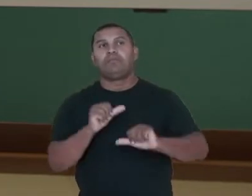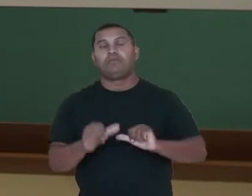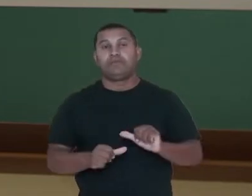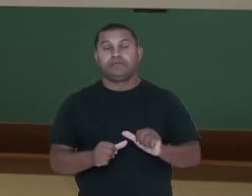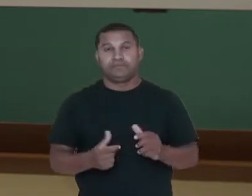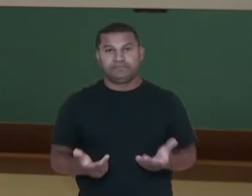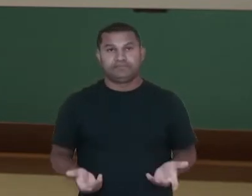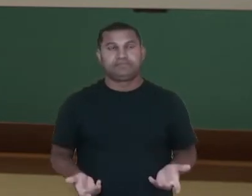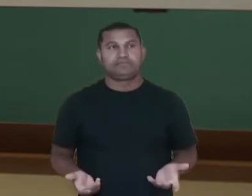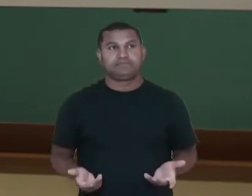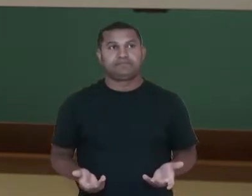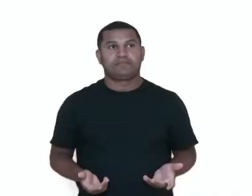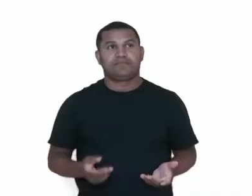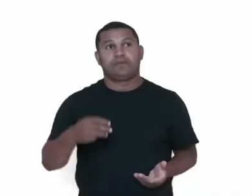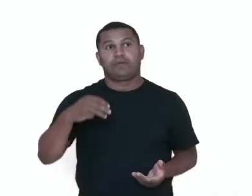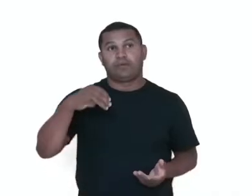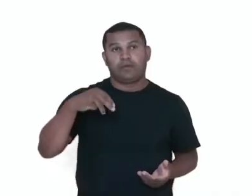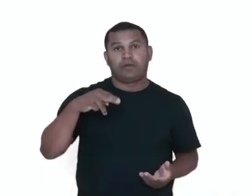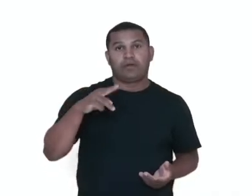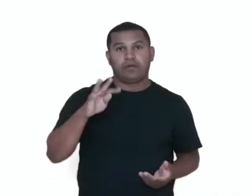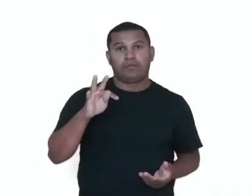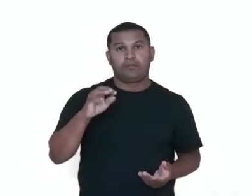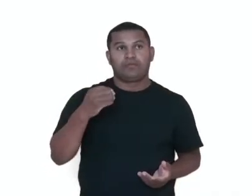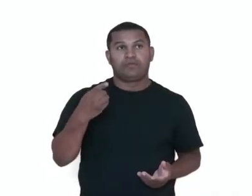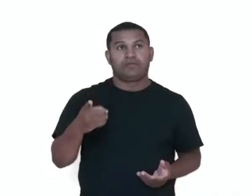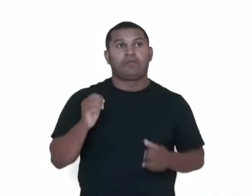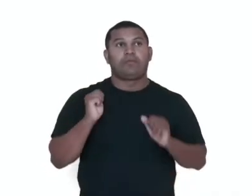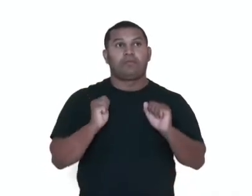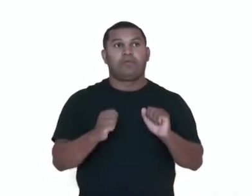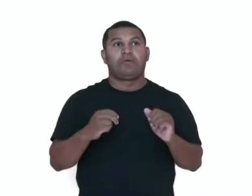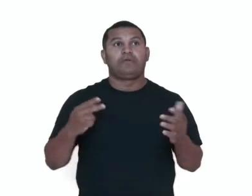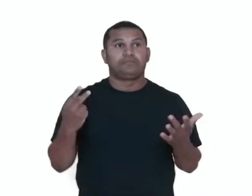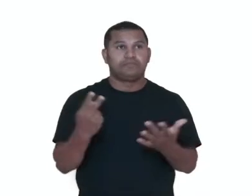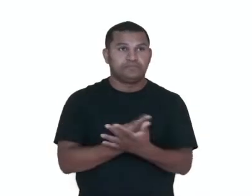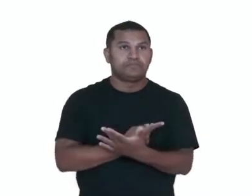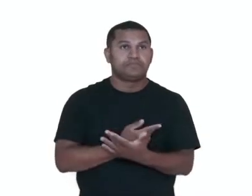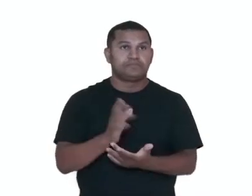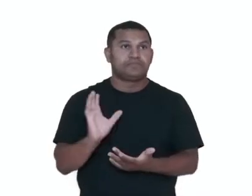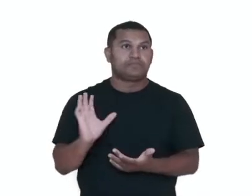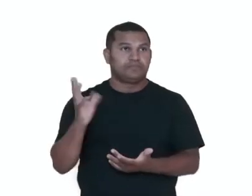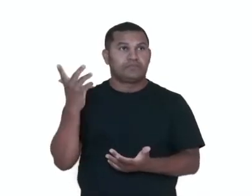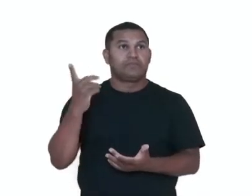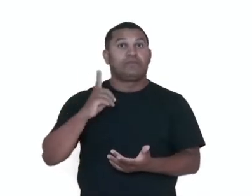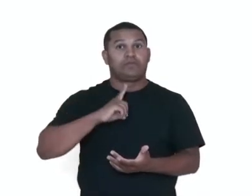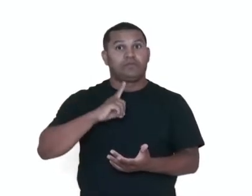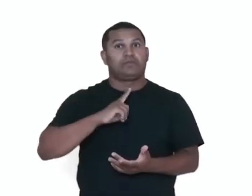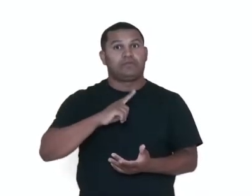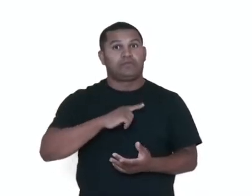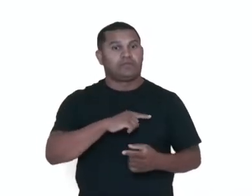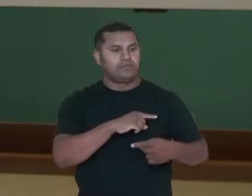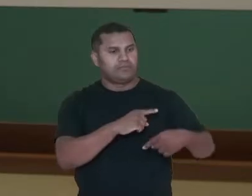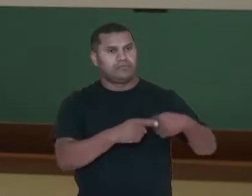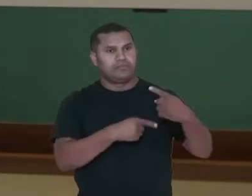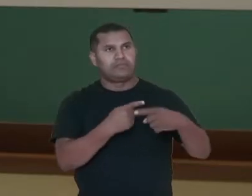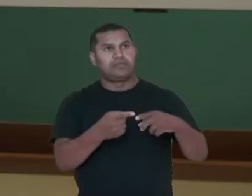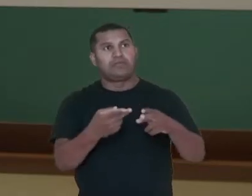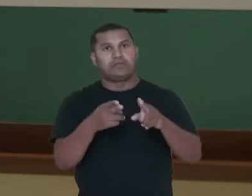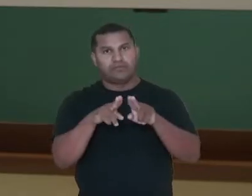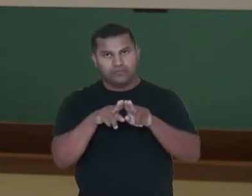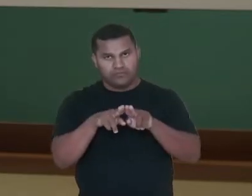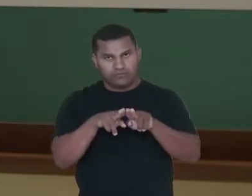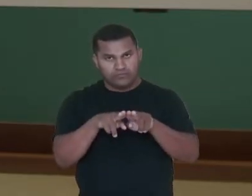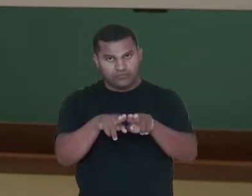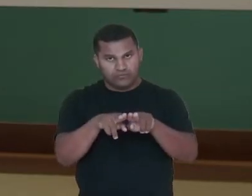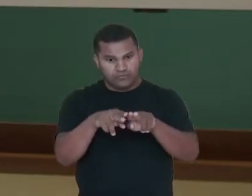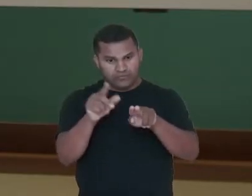ela pode ser erros durante esse processo biológico, Na replicação do DNA. Então, quando a nossa célula vai se dividir